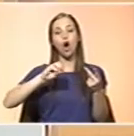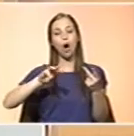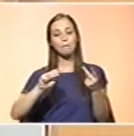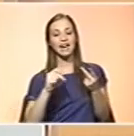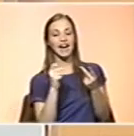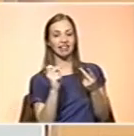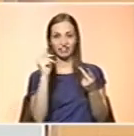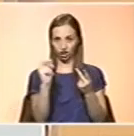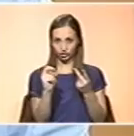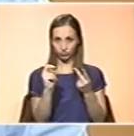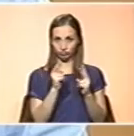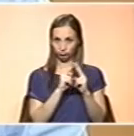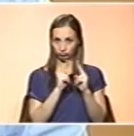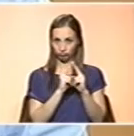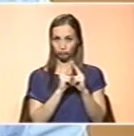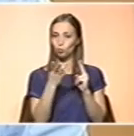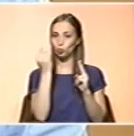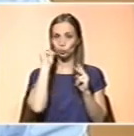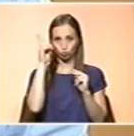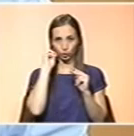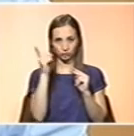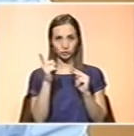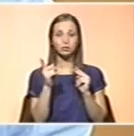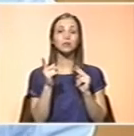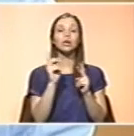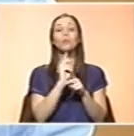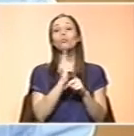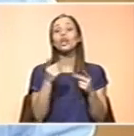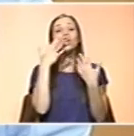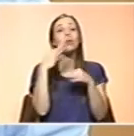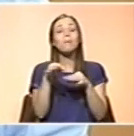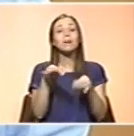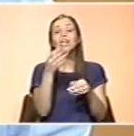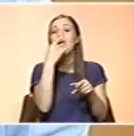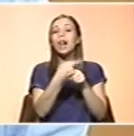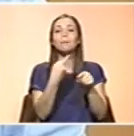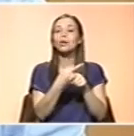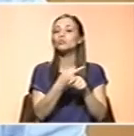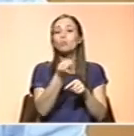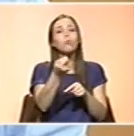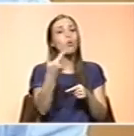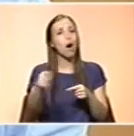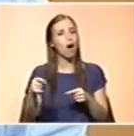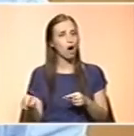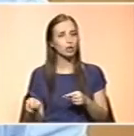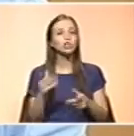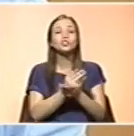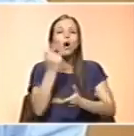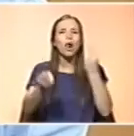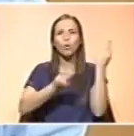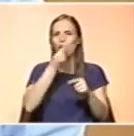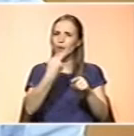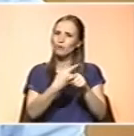sua distribuição alimentar não é muito uniforme, concentra-se muito em alguns poucos alimentos, faz com que